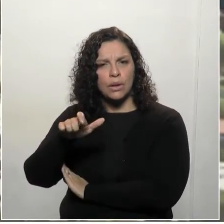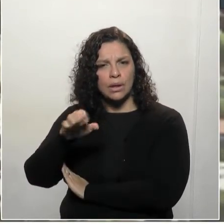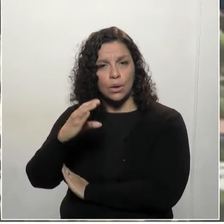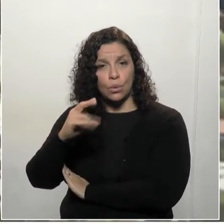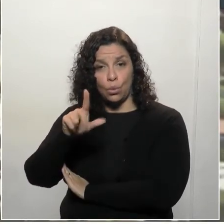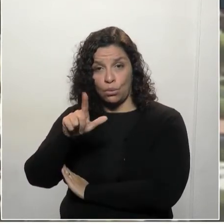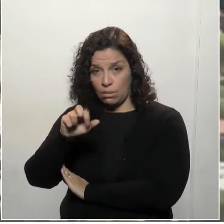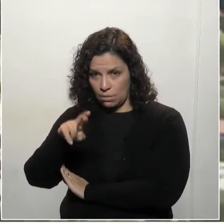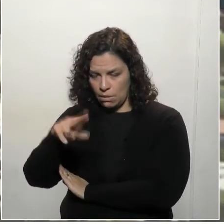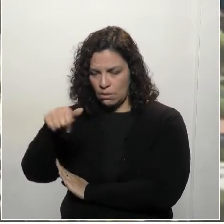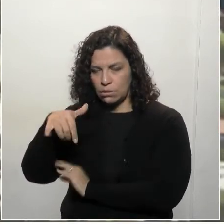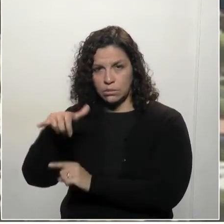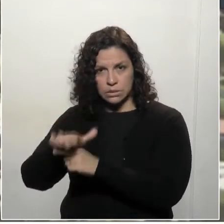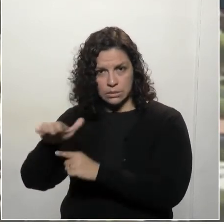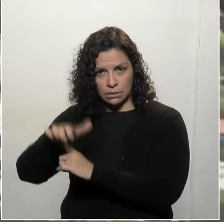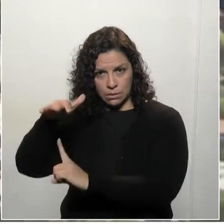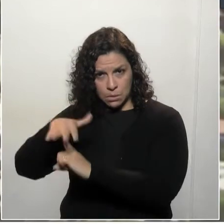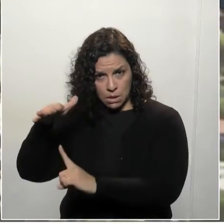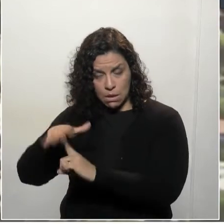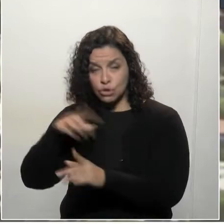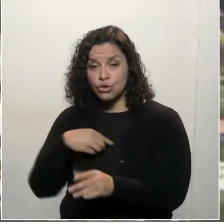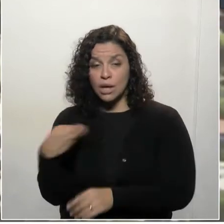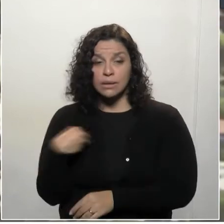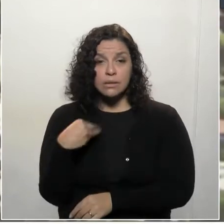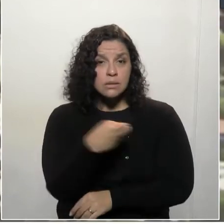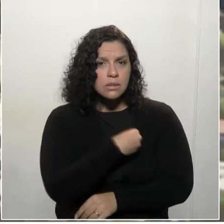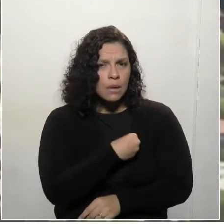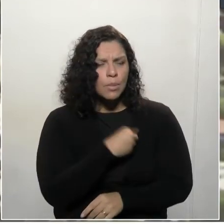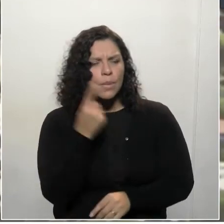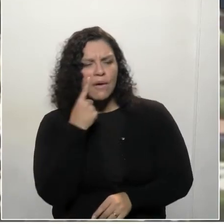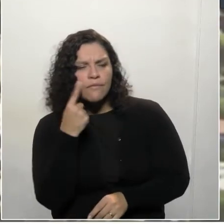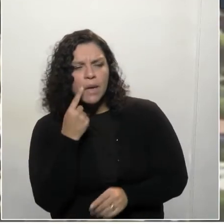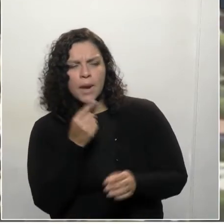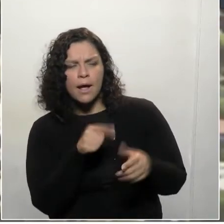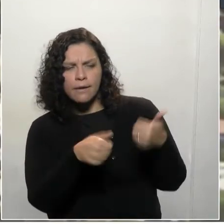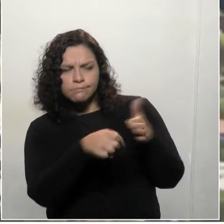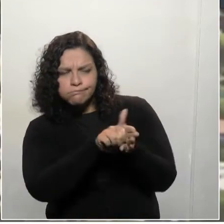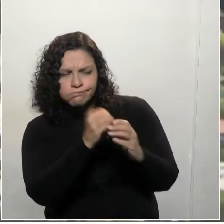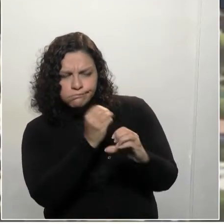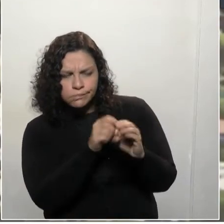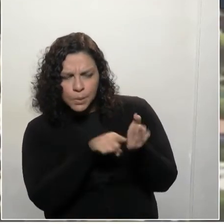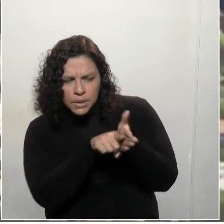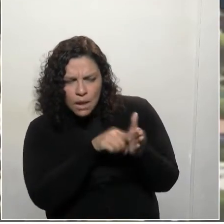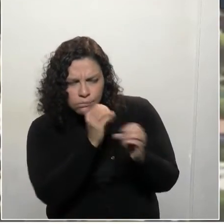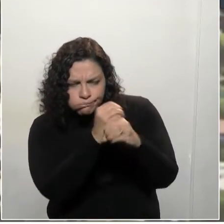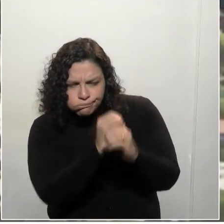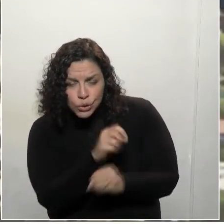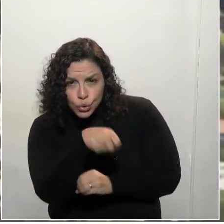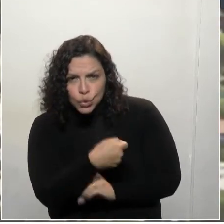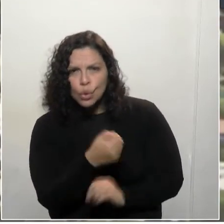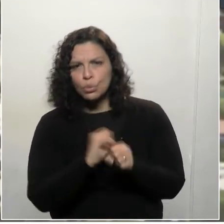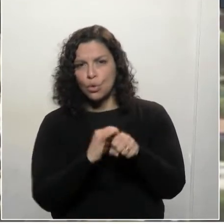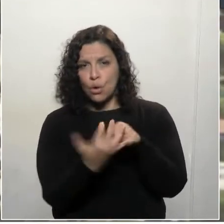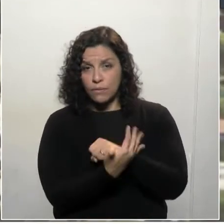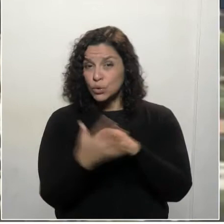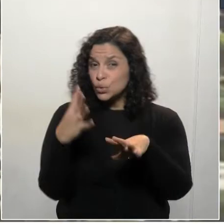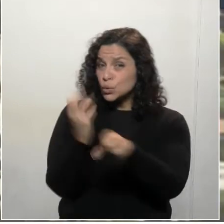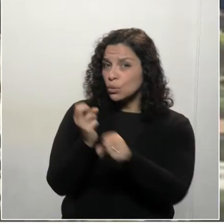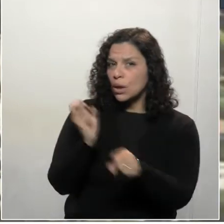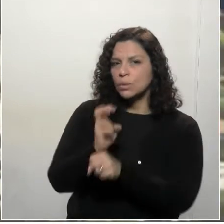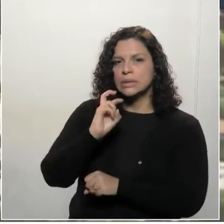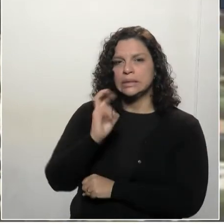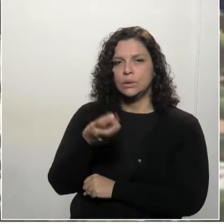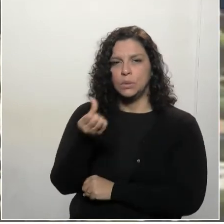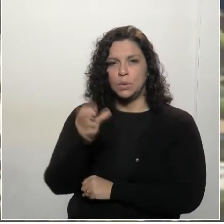Paraná já conta com um número bem maior de exames. Em breve, aí nos próximos dias, vai poder contar com 5.600